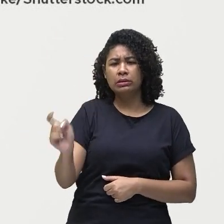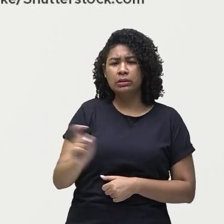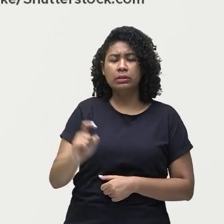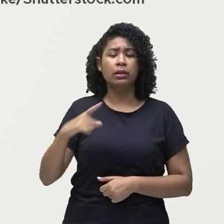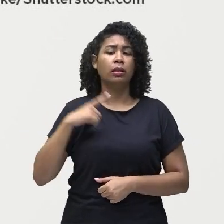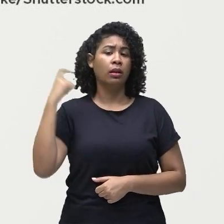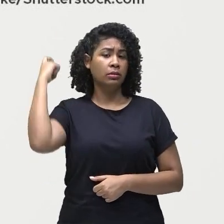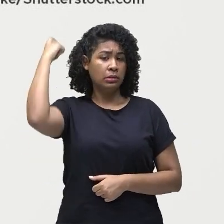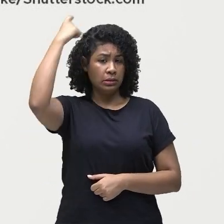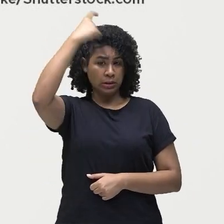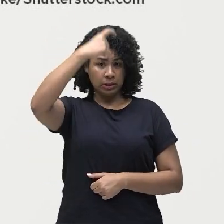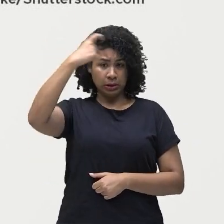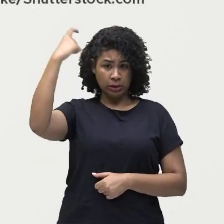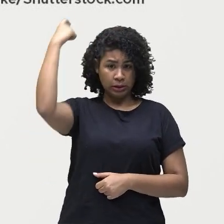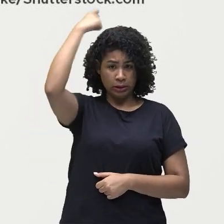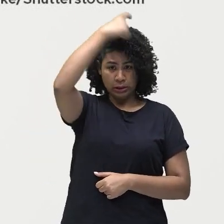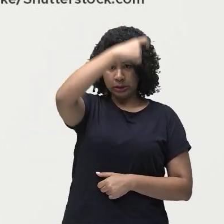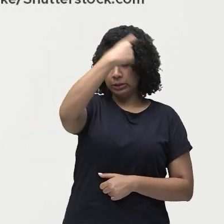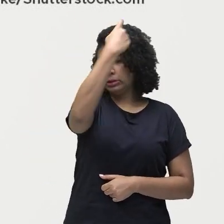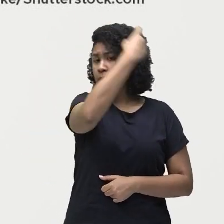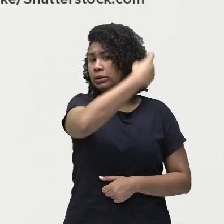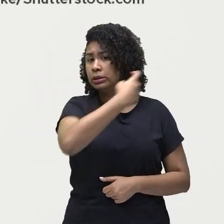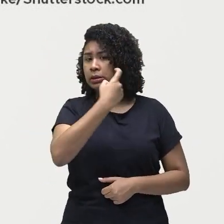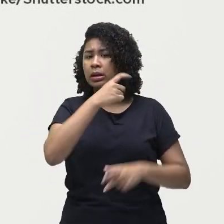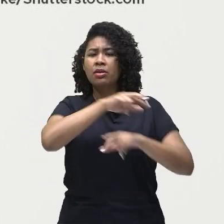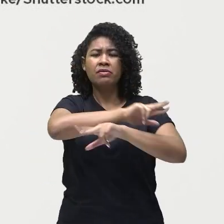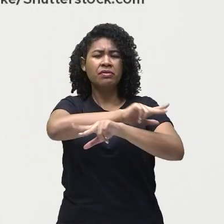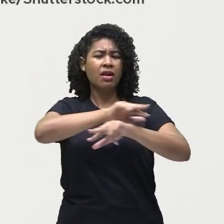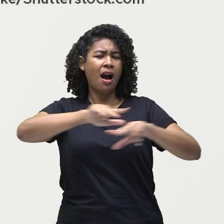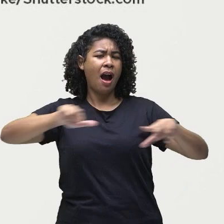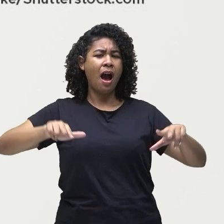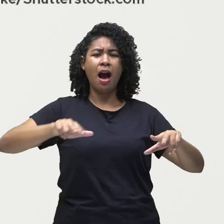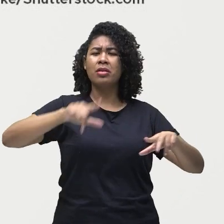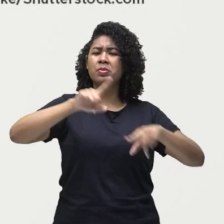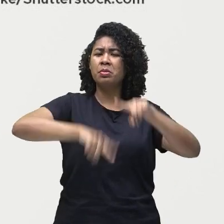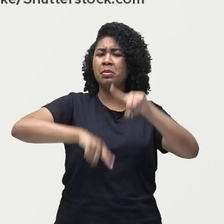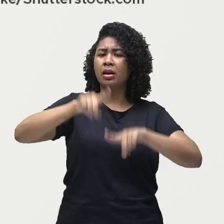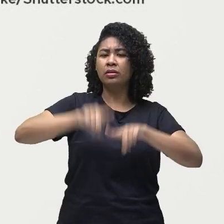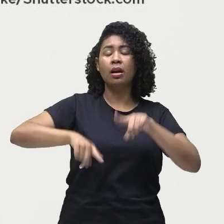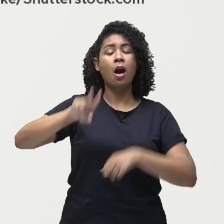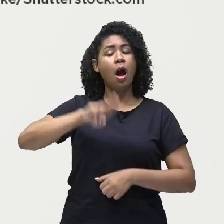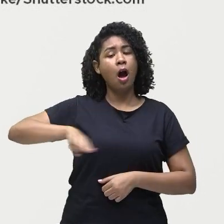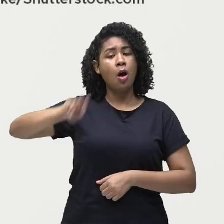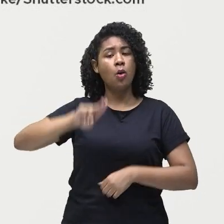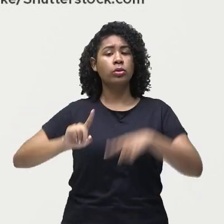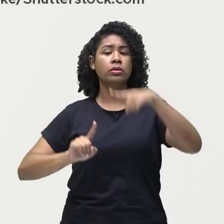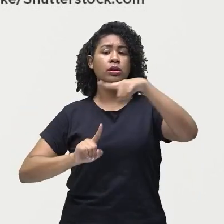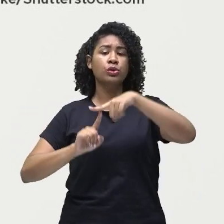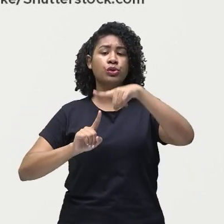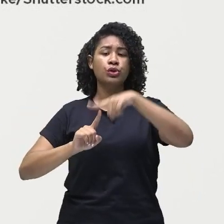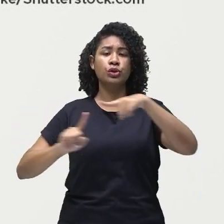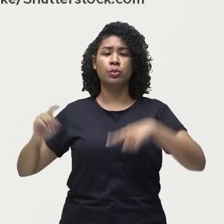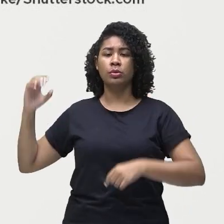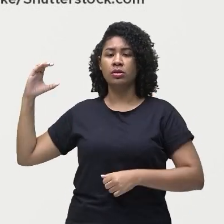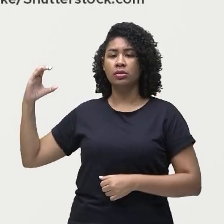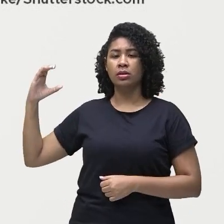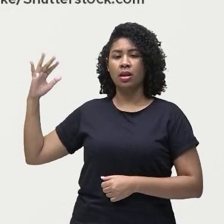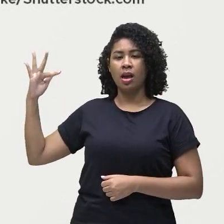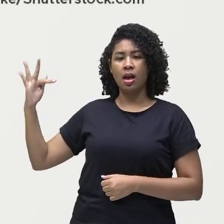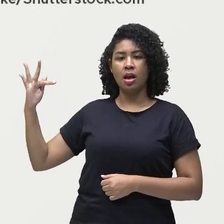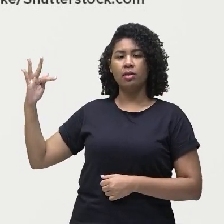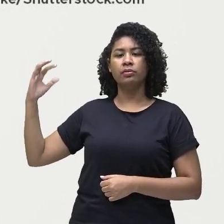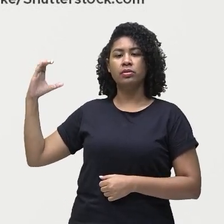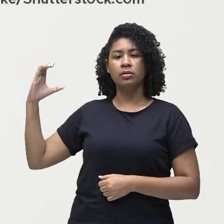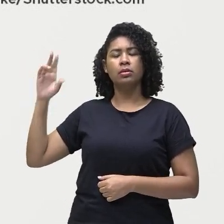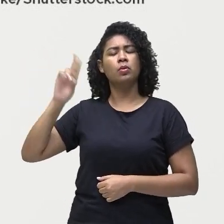várias utilizações do nosso dia a dia que utilizam spray, esse tipo de